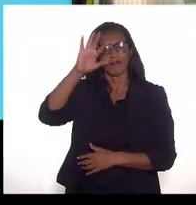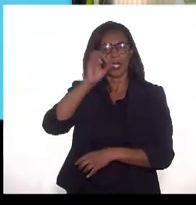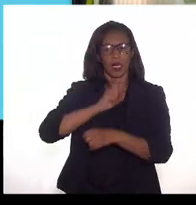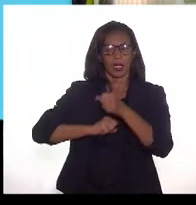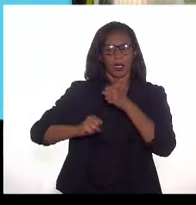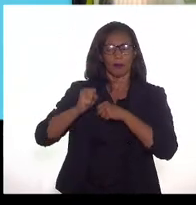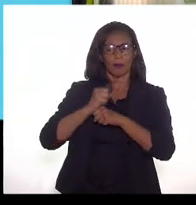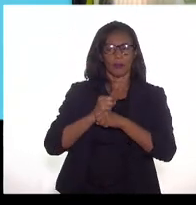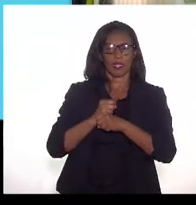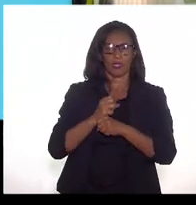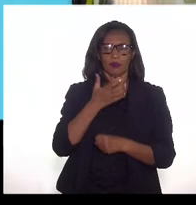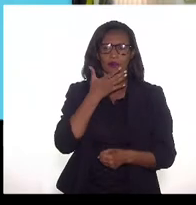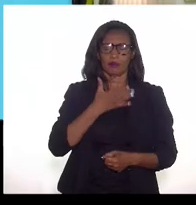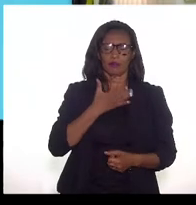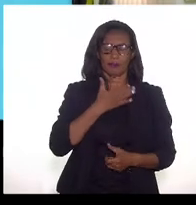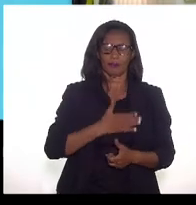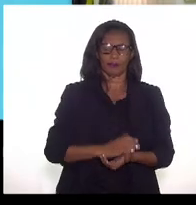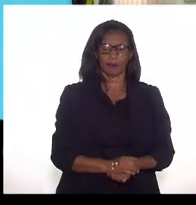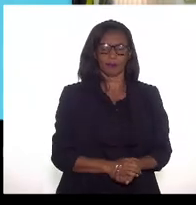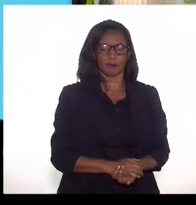bom